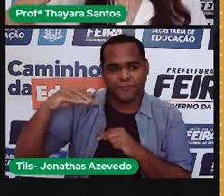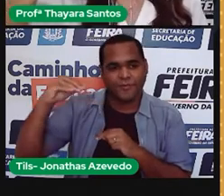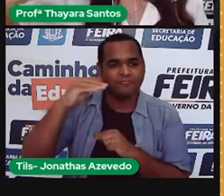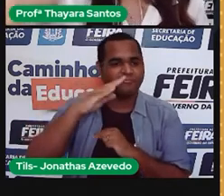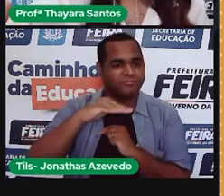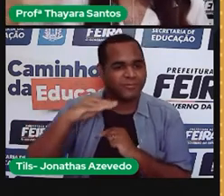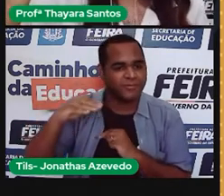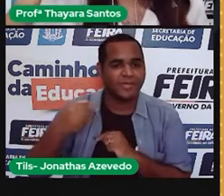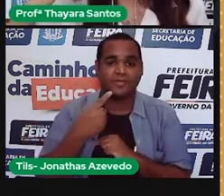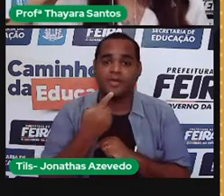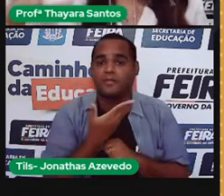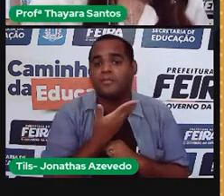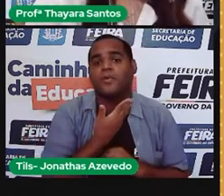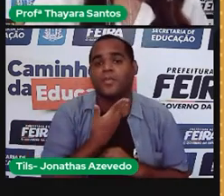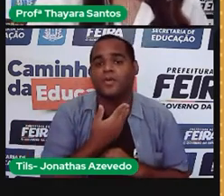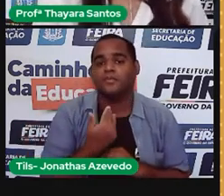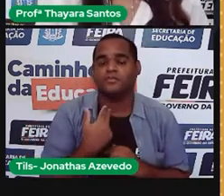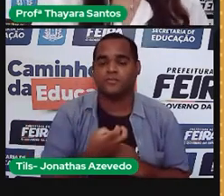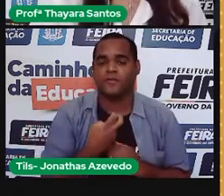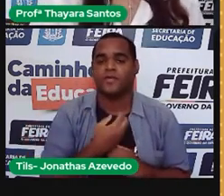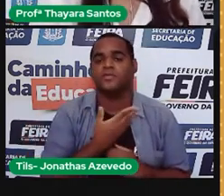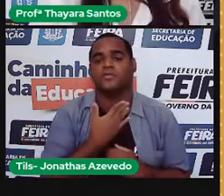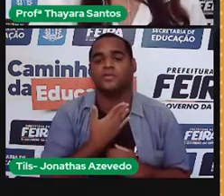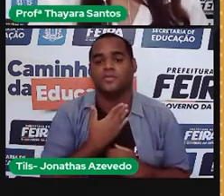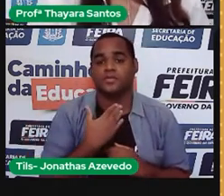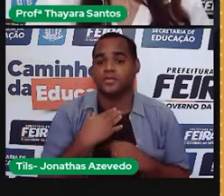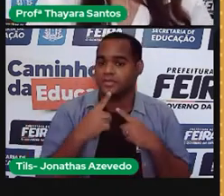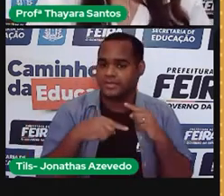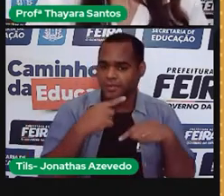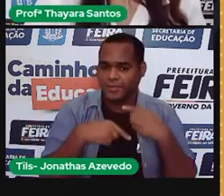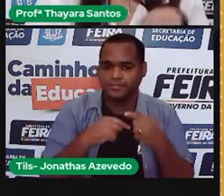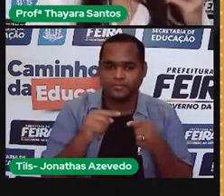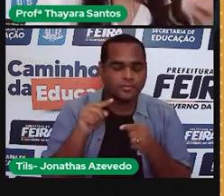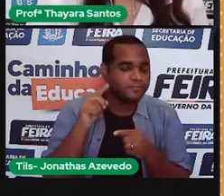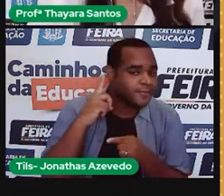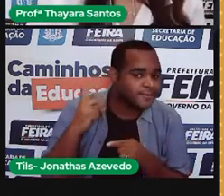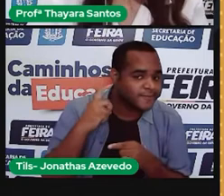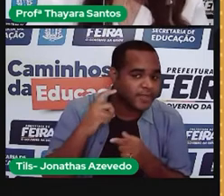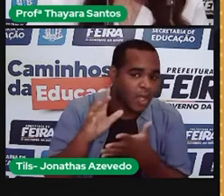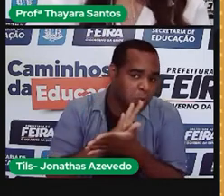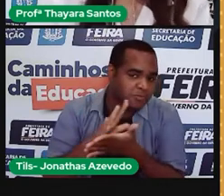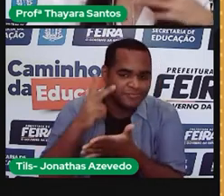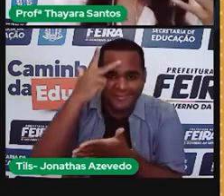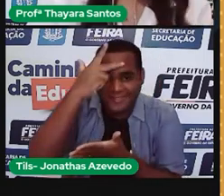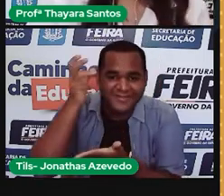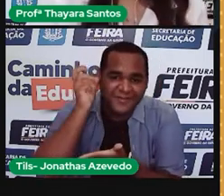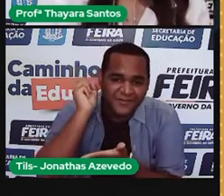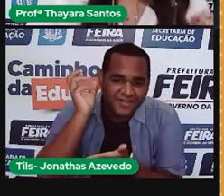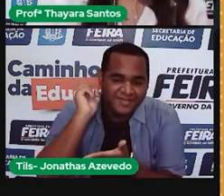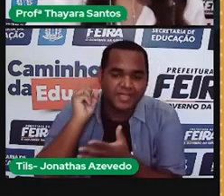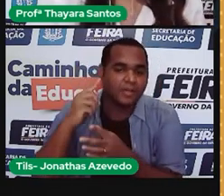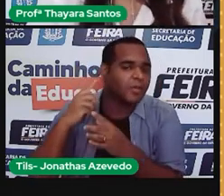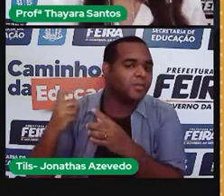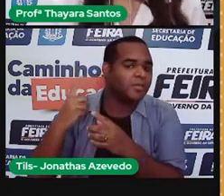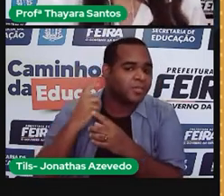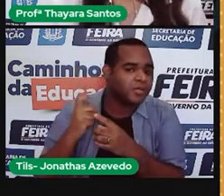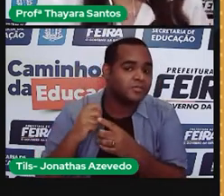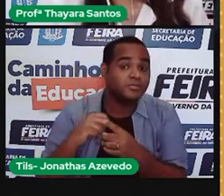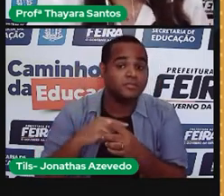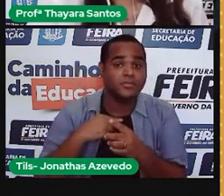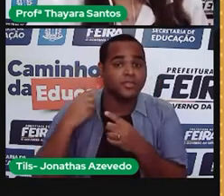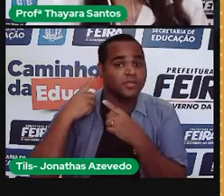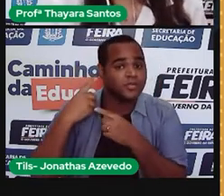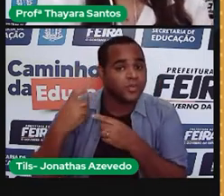da minha boca e vai chegar até os ouvidos de vocês aí. Então, o som, ele vai se propagar em forma de